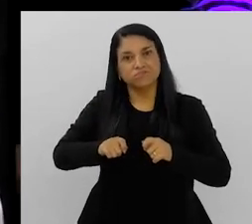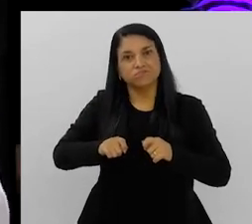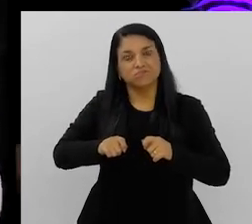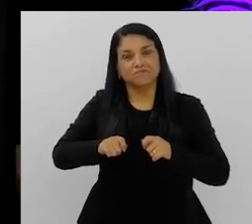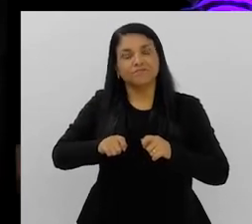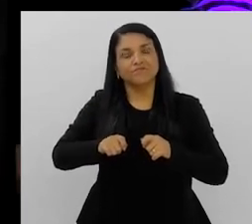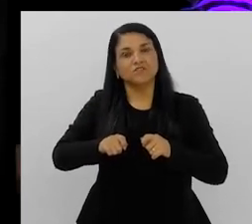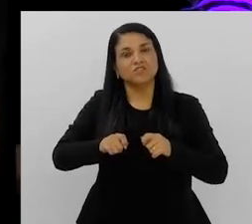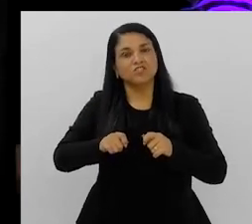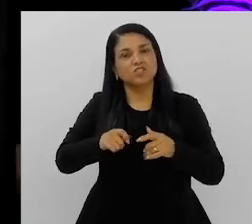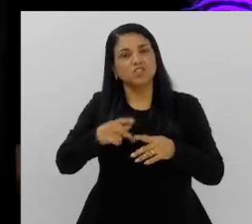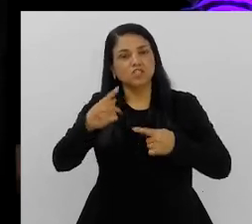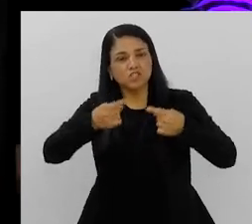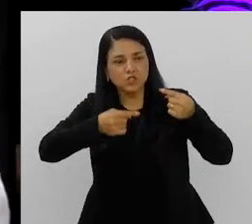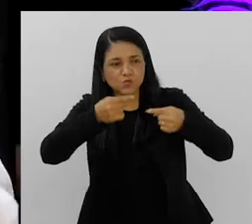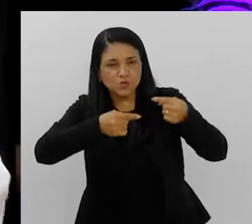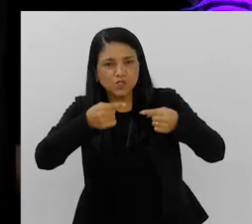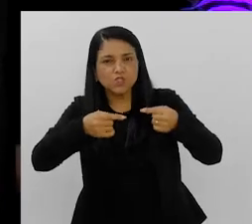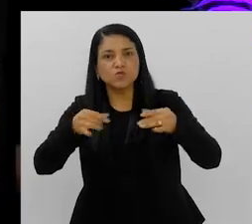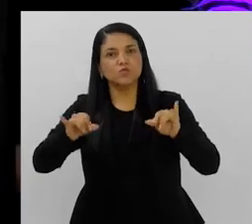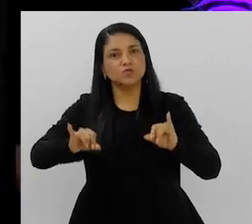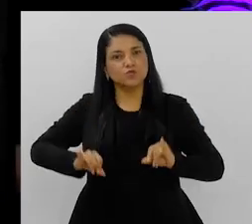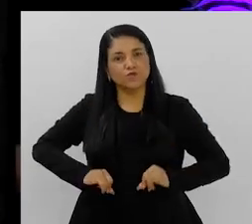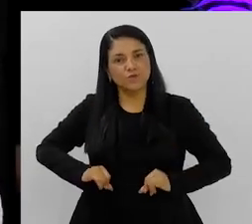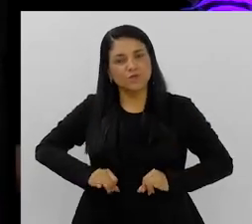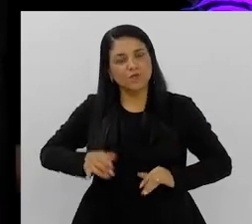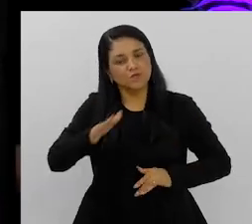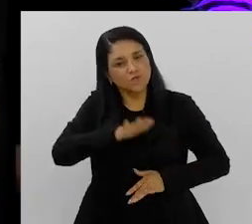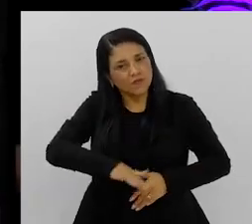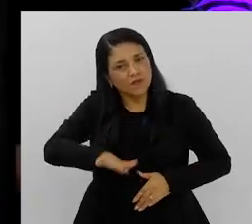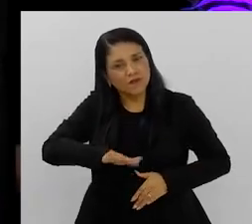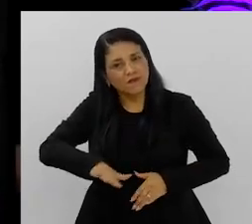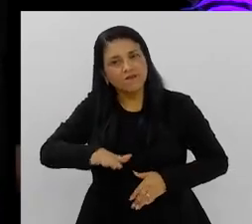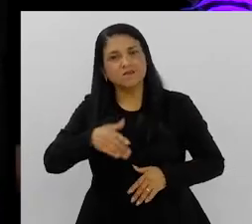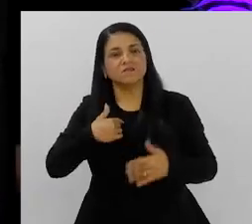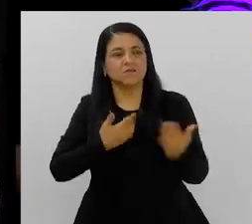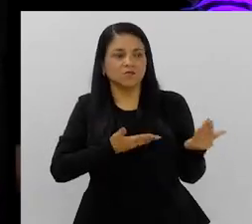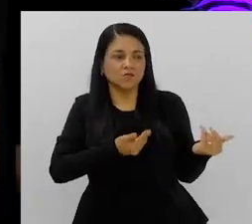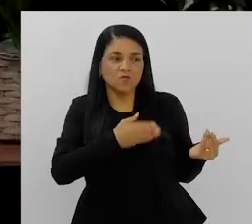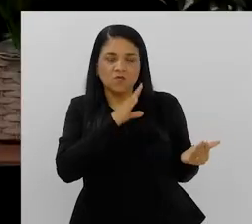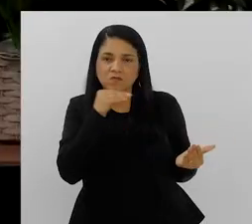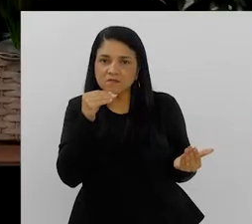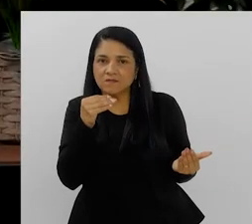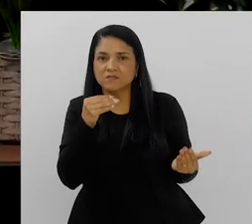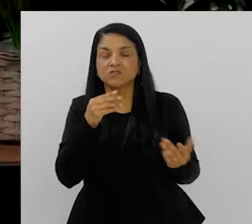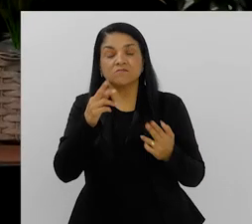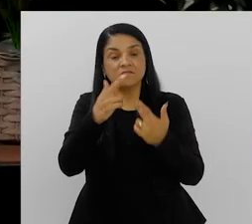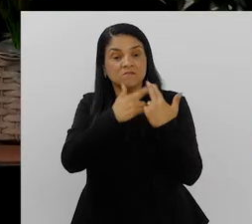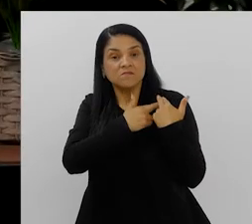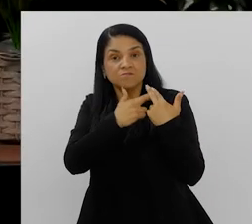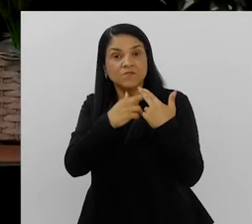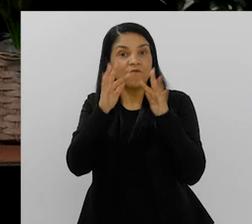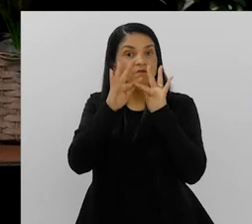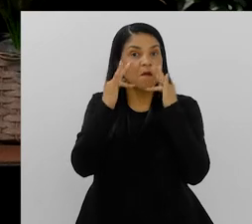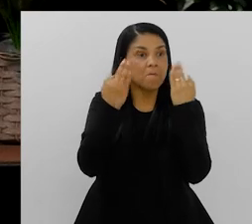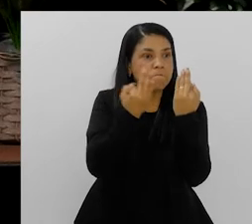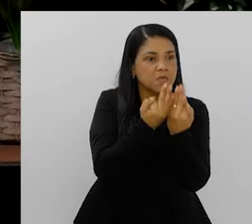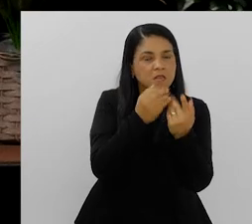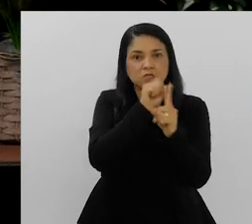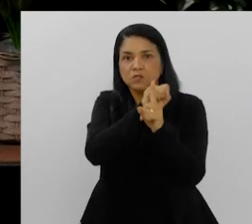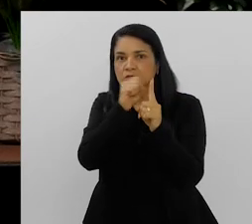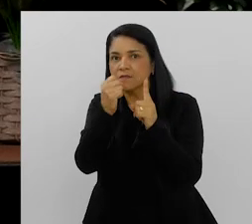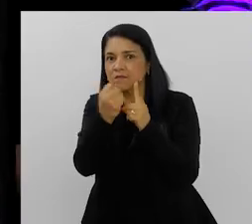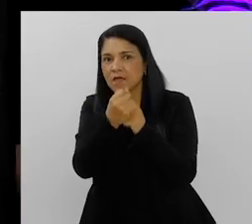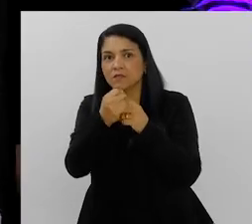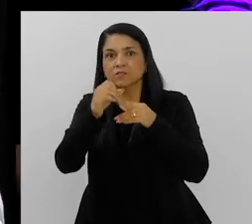de você explorar, discutir o sofrimento da infância, da criança e do adolescente. A responsabilidade